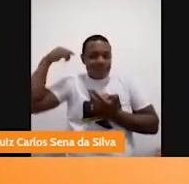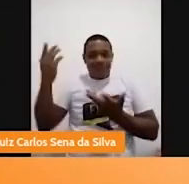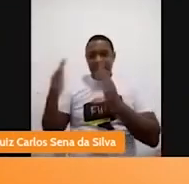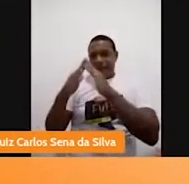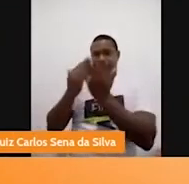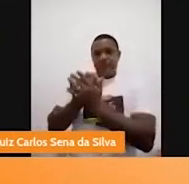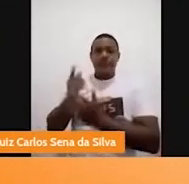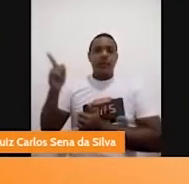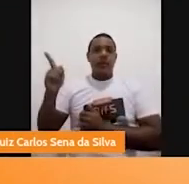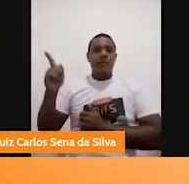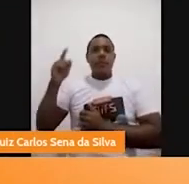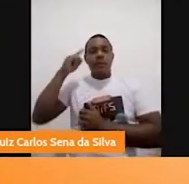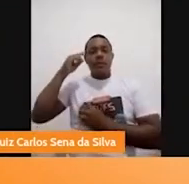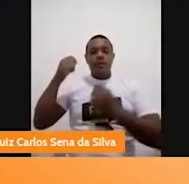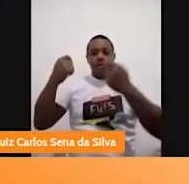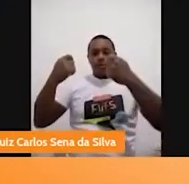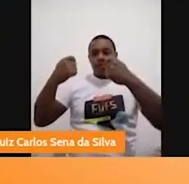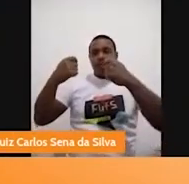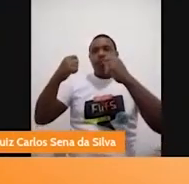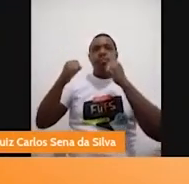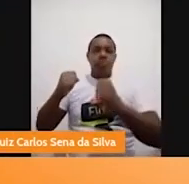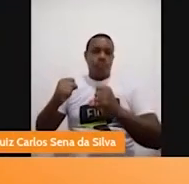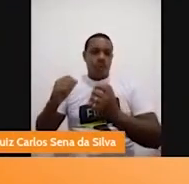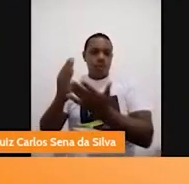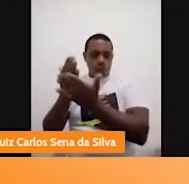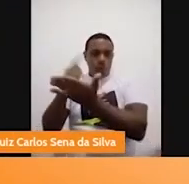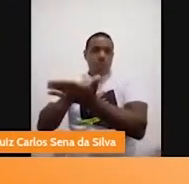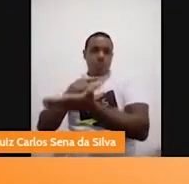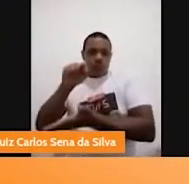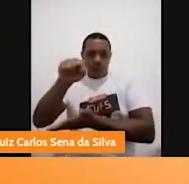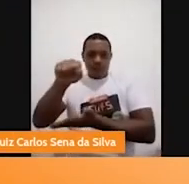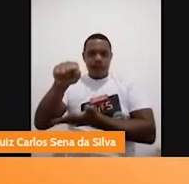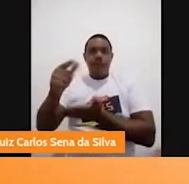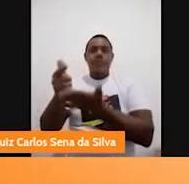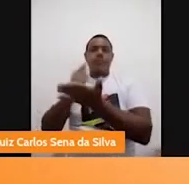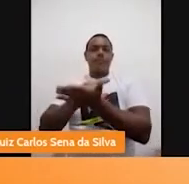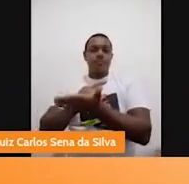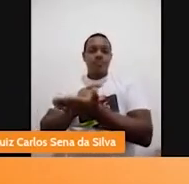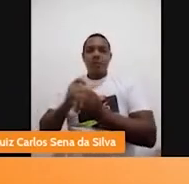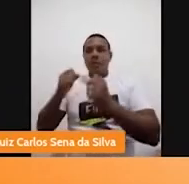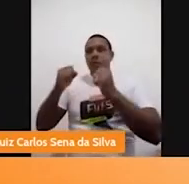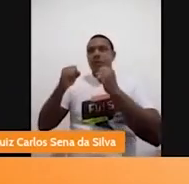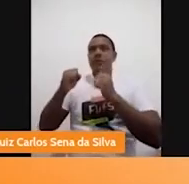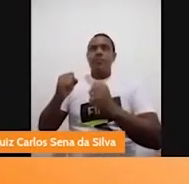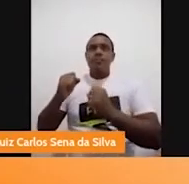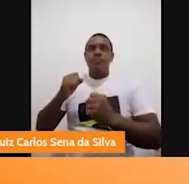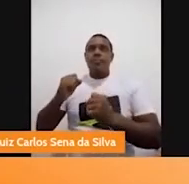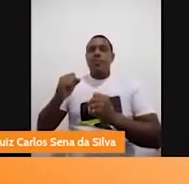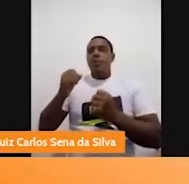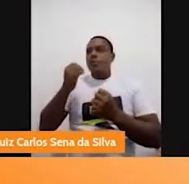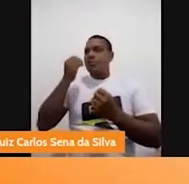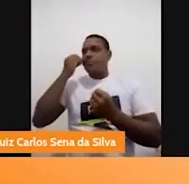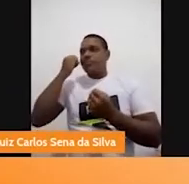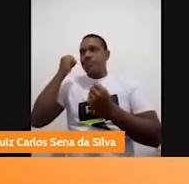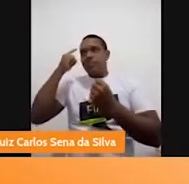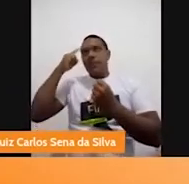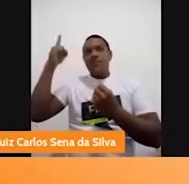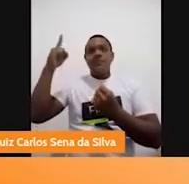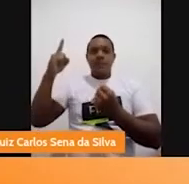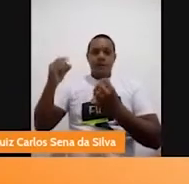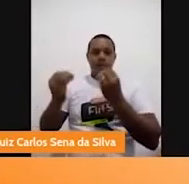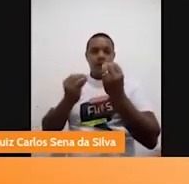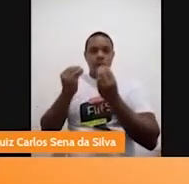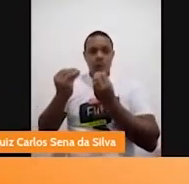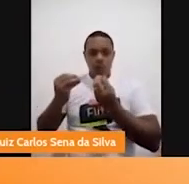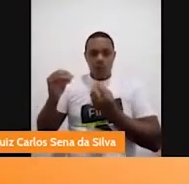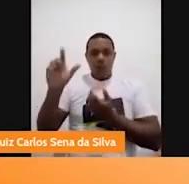na escola. pode até, assim, pela questão do prazer mesmo, pela literatura, da leitura